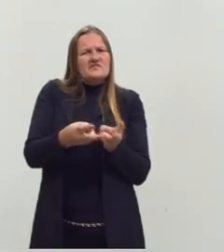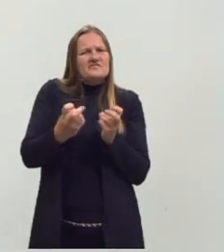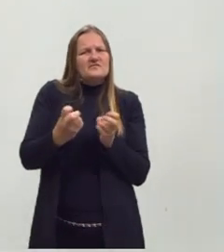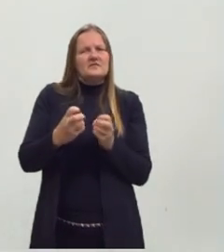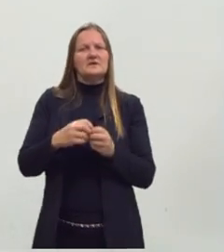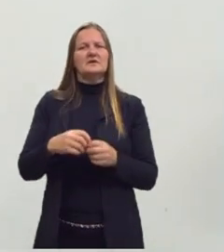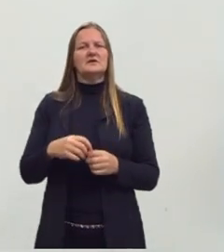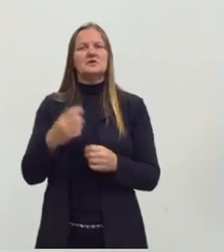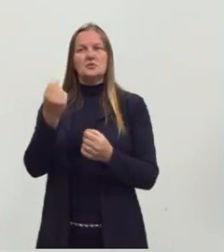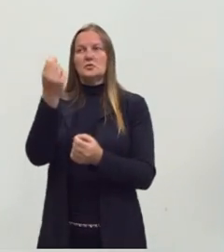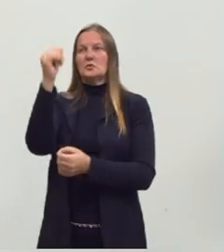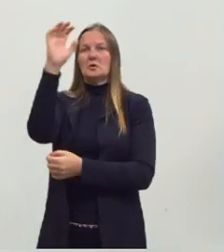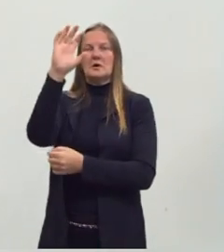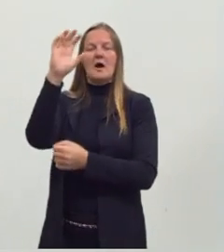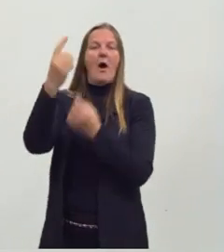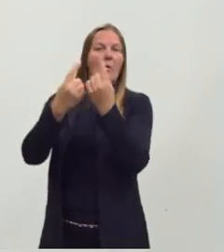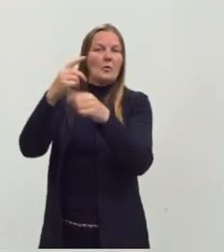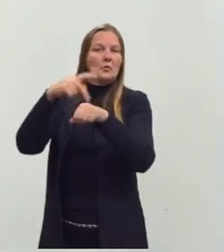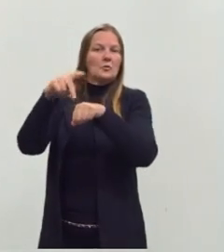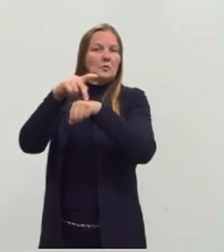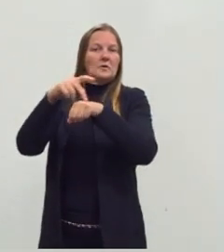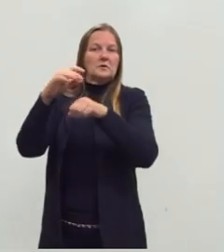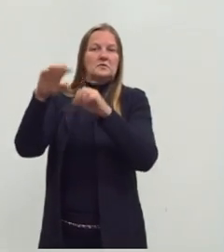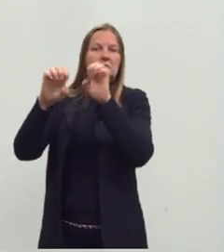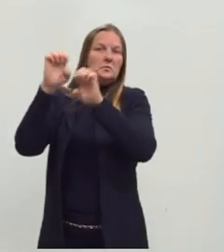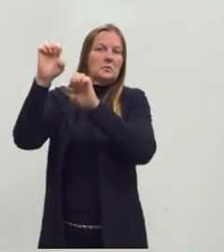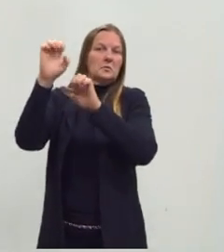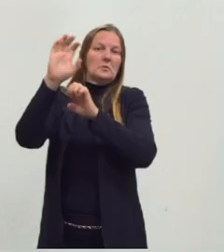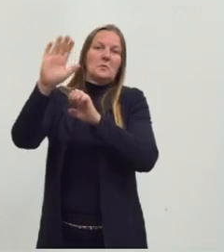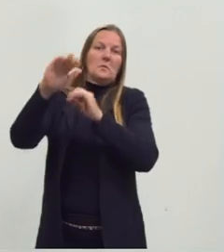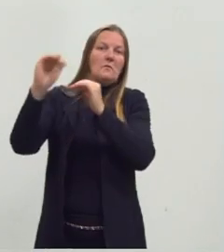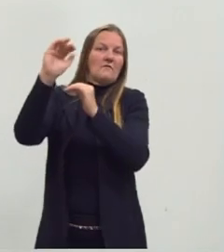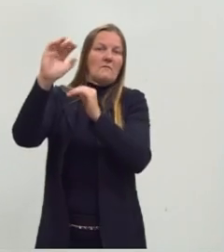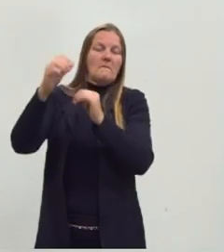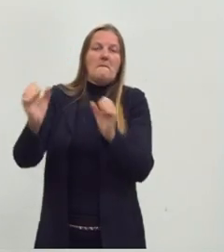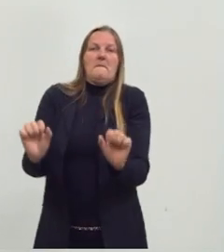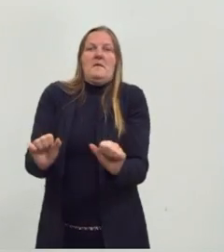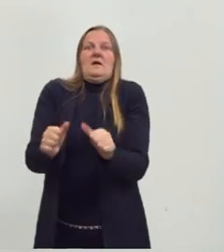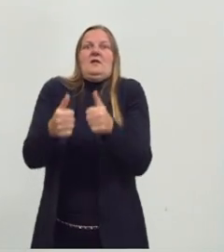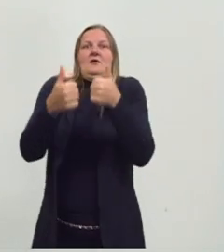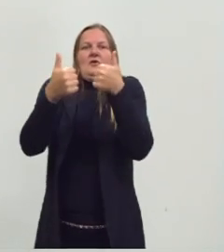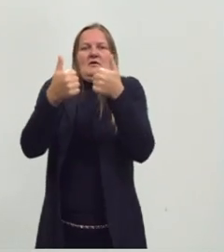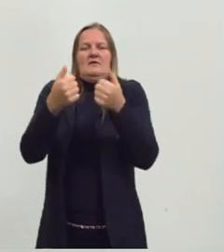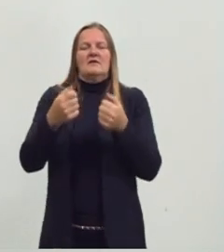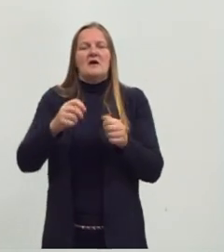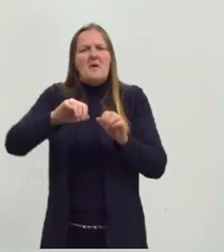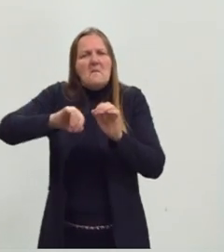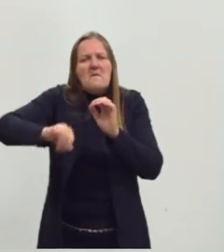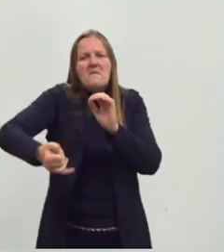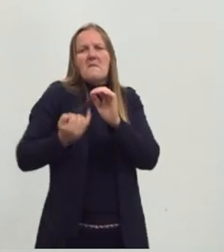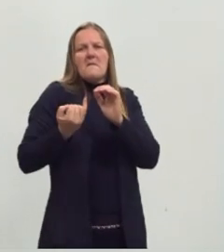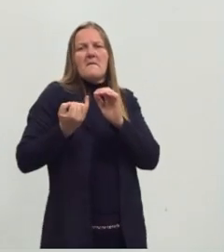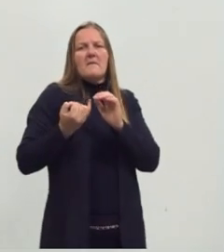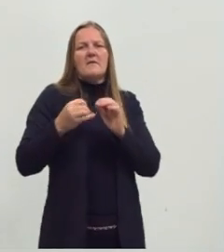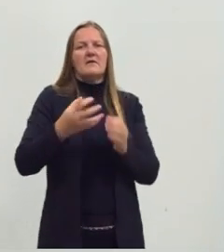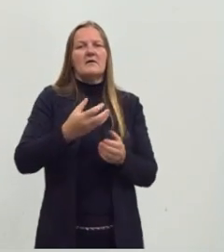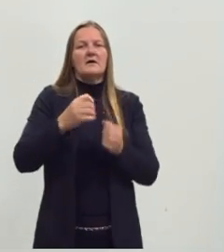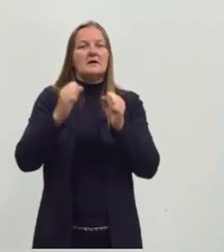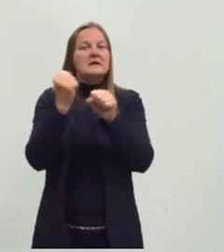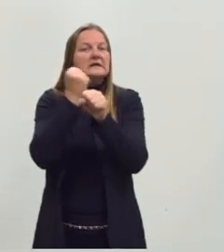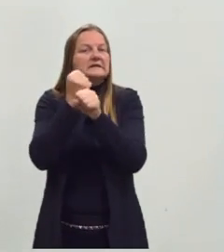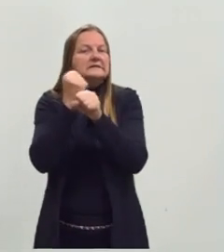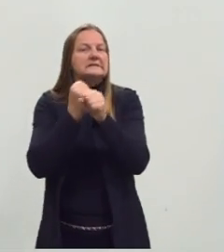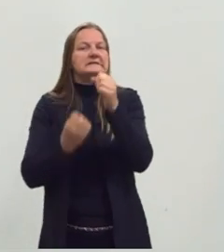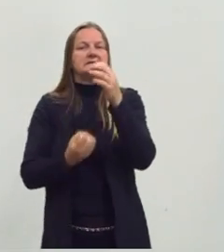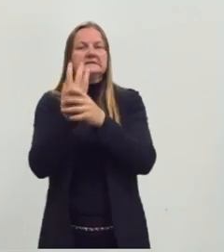ditos desenvolvidos, se apropriam dessa riqueza, aproveitam essas riquezas naturais para produzir bens industriais.